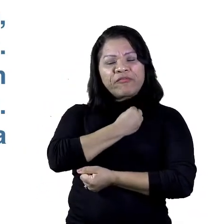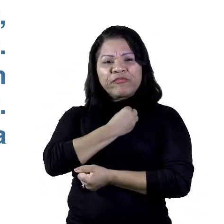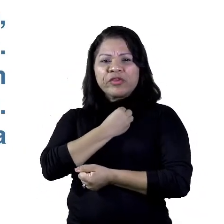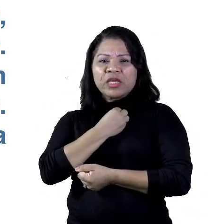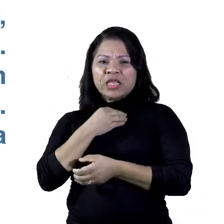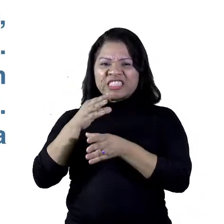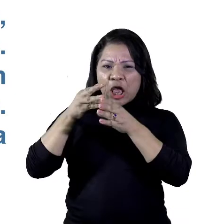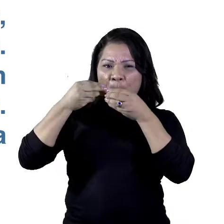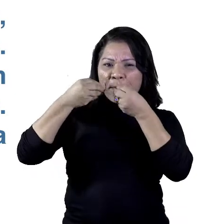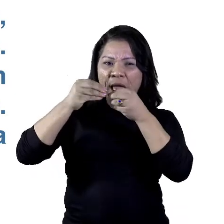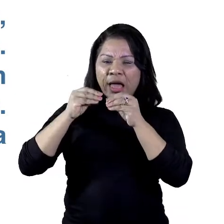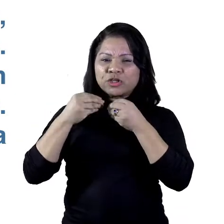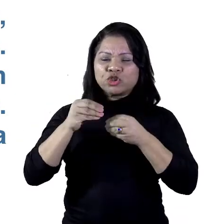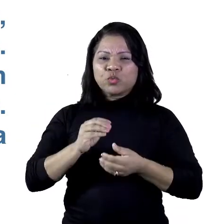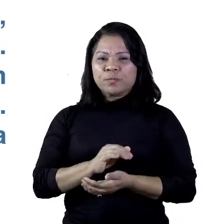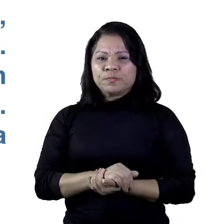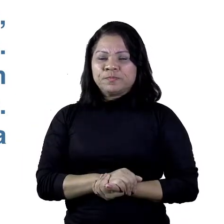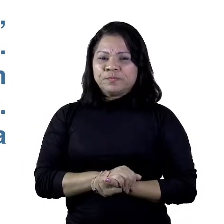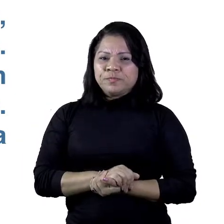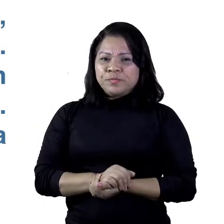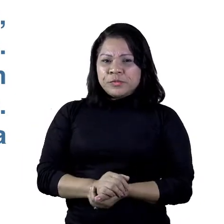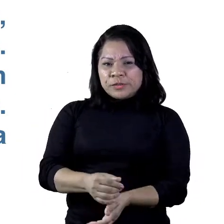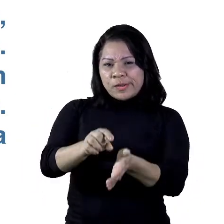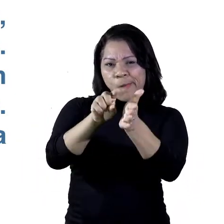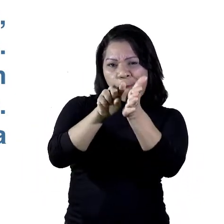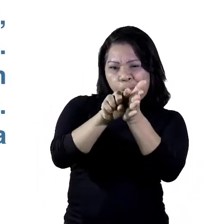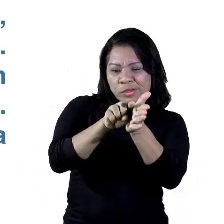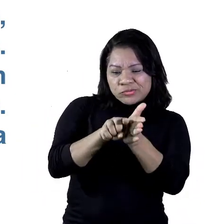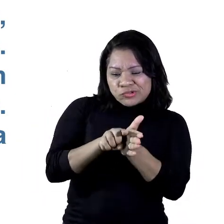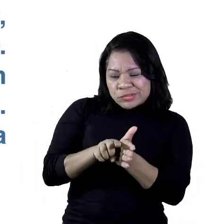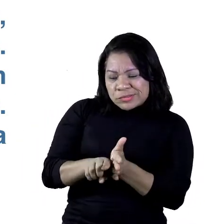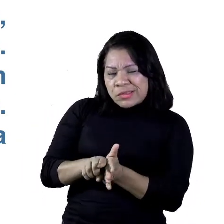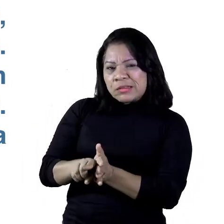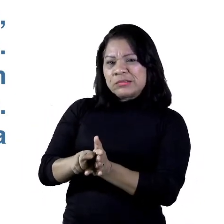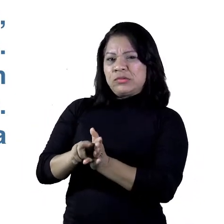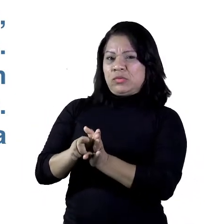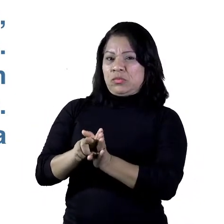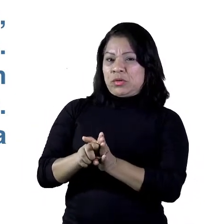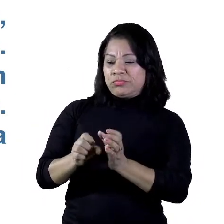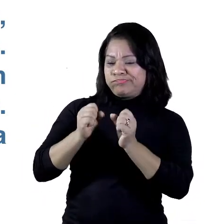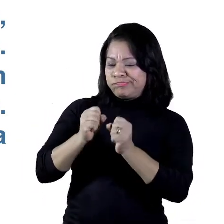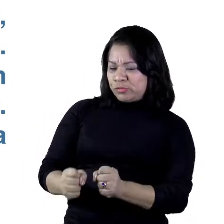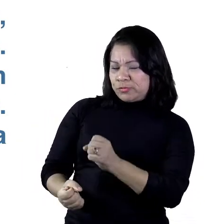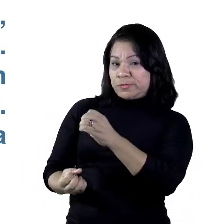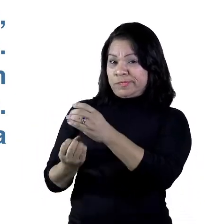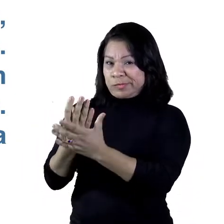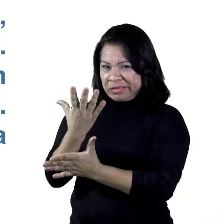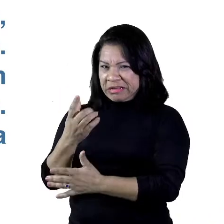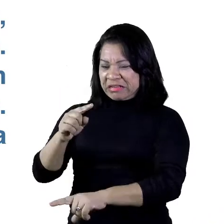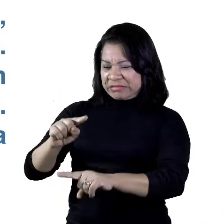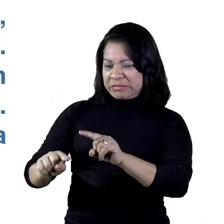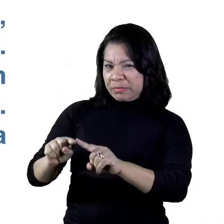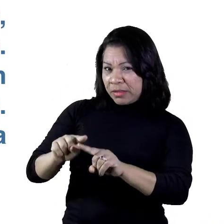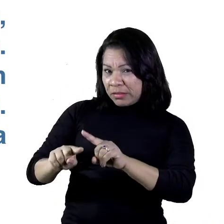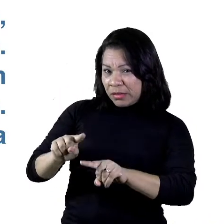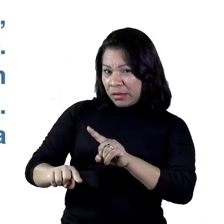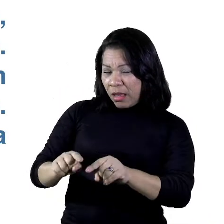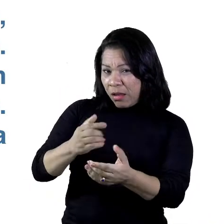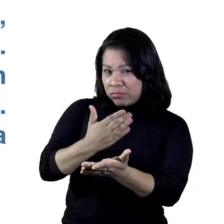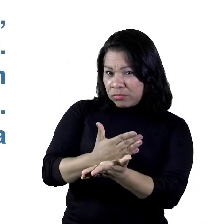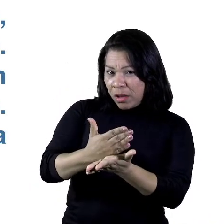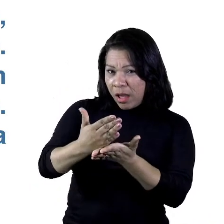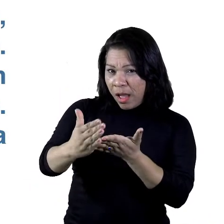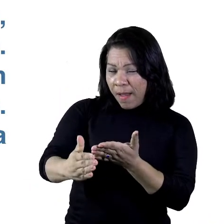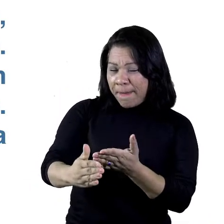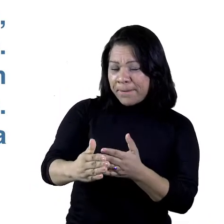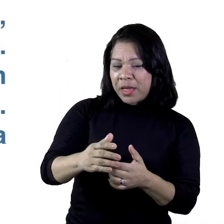Desde que os pesquisadores descobriram que era possível criar esse material a partir de elementos